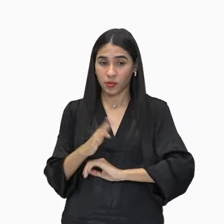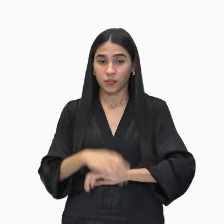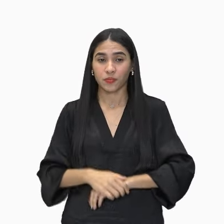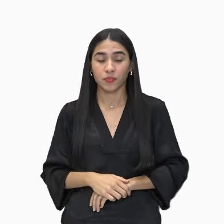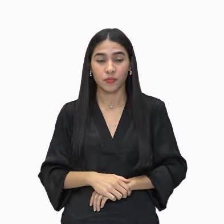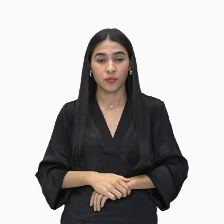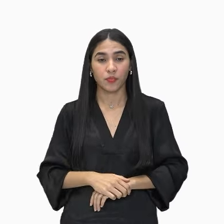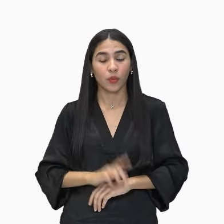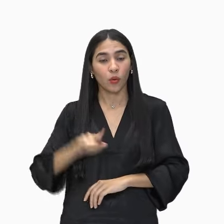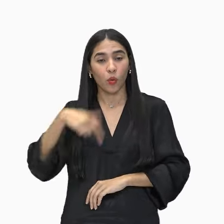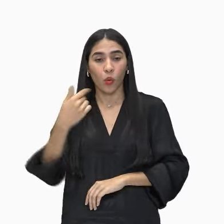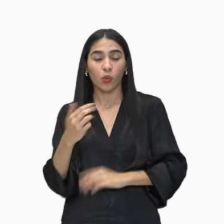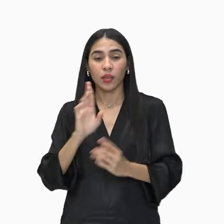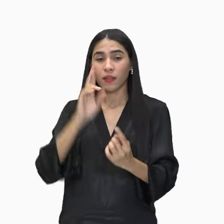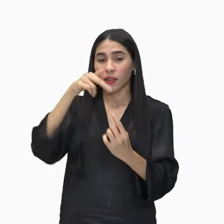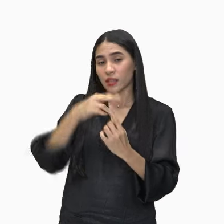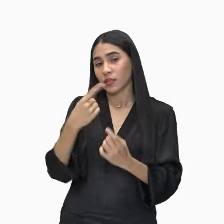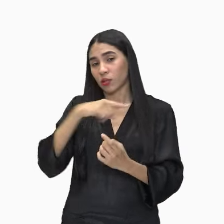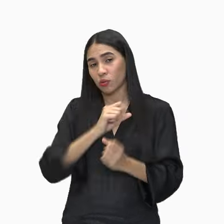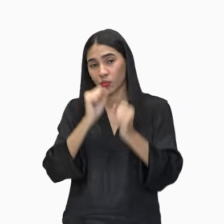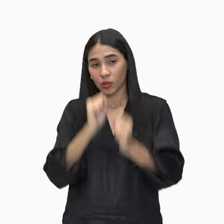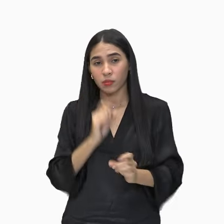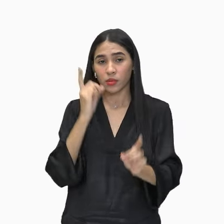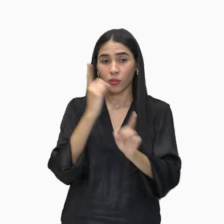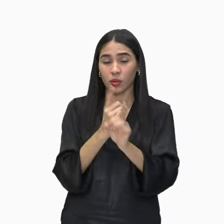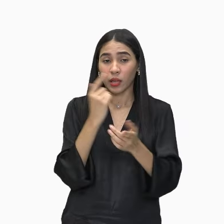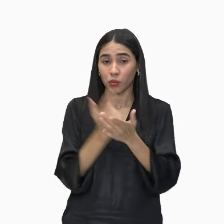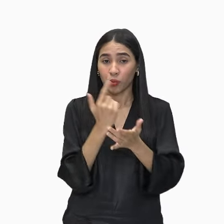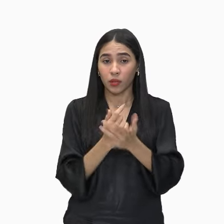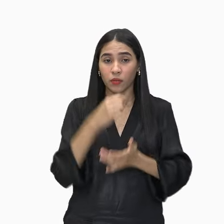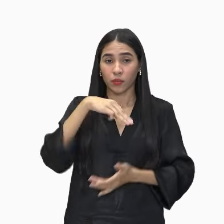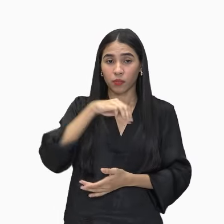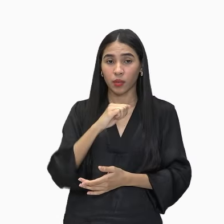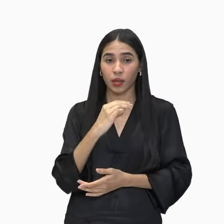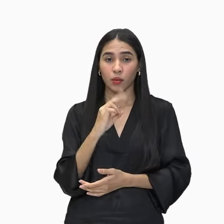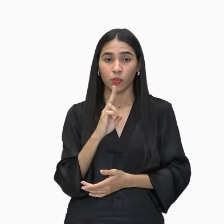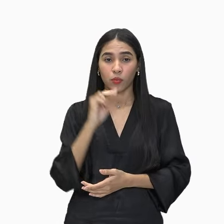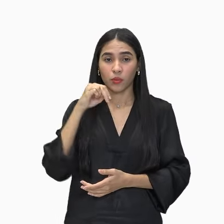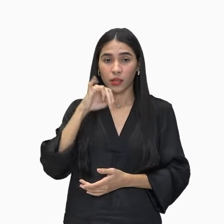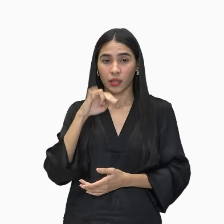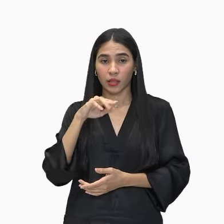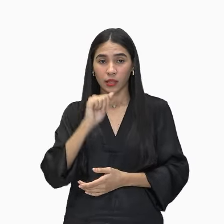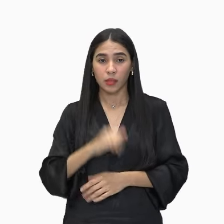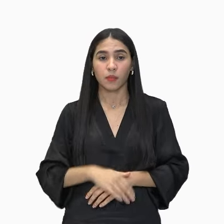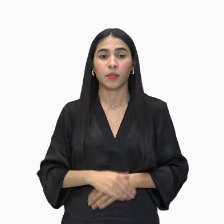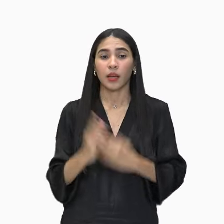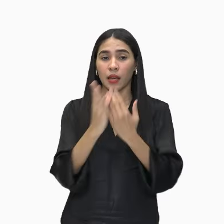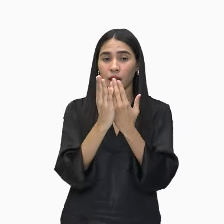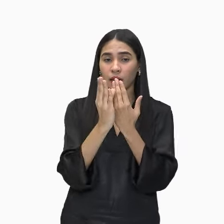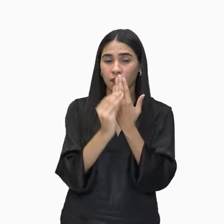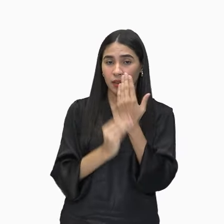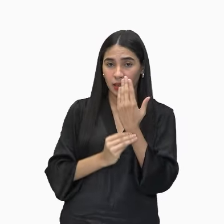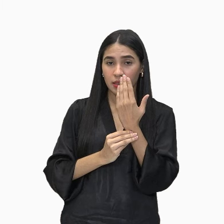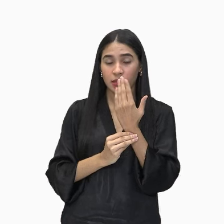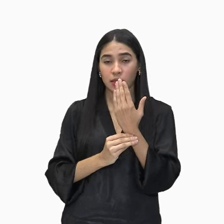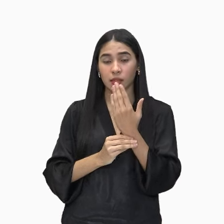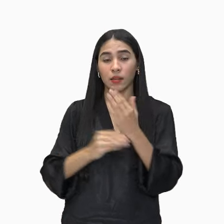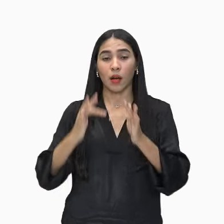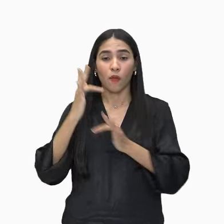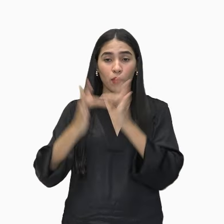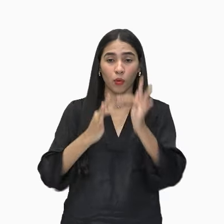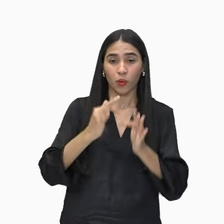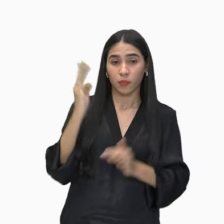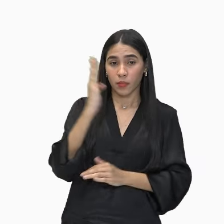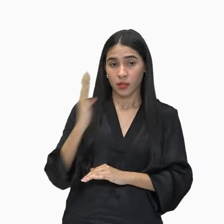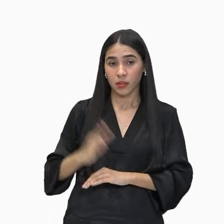Outras referências que podemos encontrar em Macunaíma, olhem só. Referências ao folclore brasileiro. Olhem esse trecho.